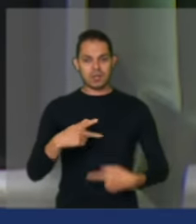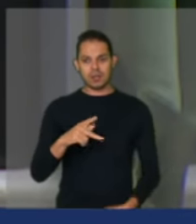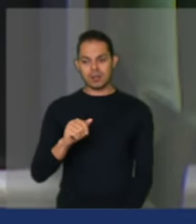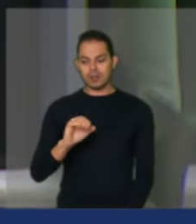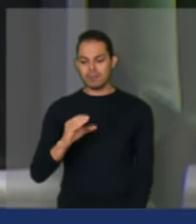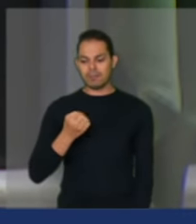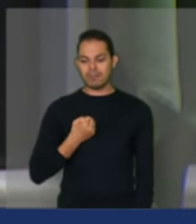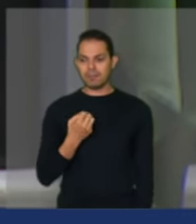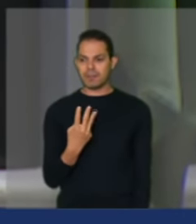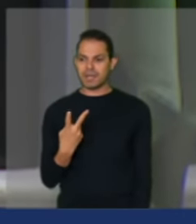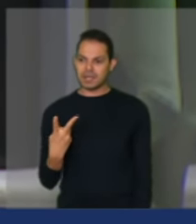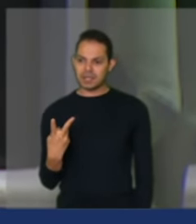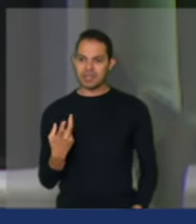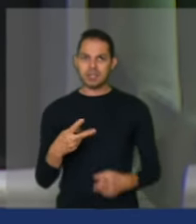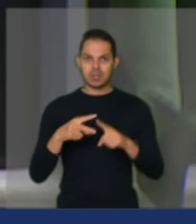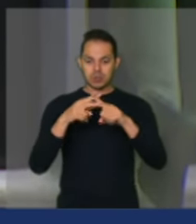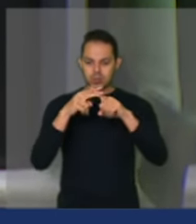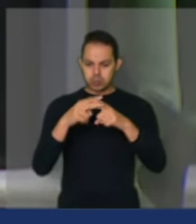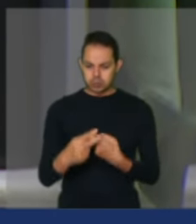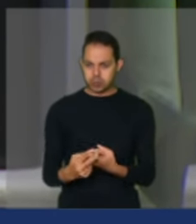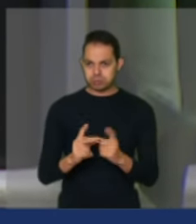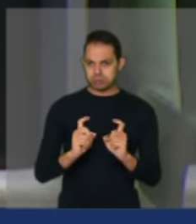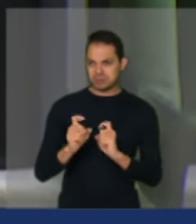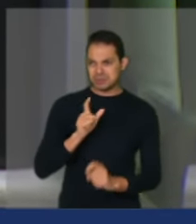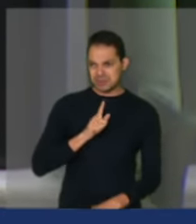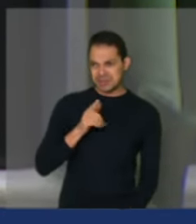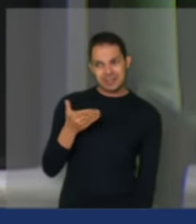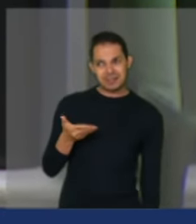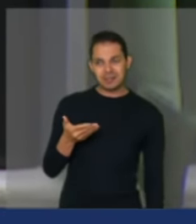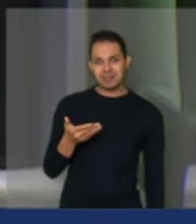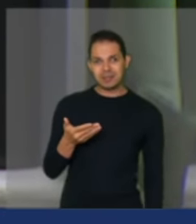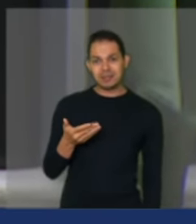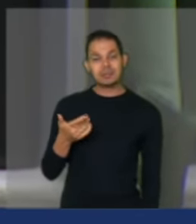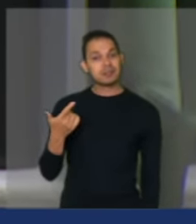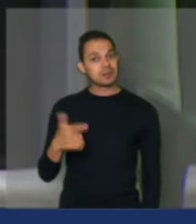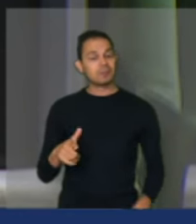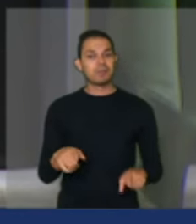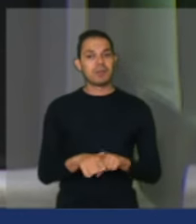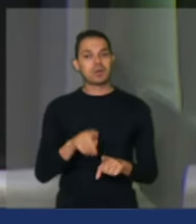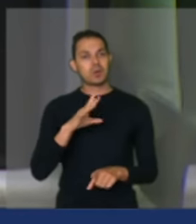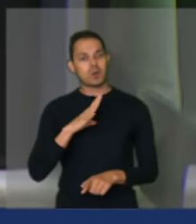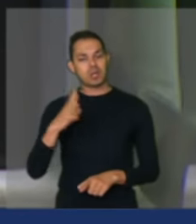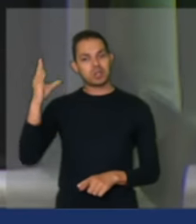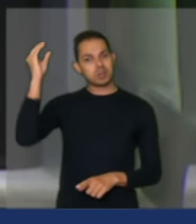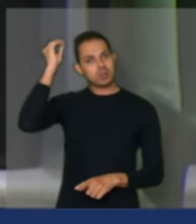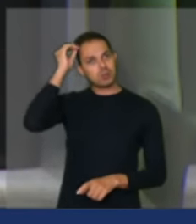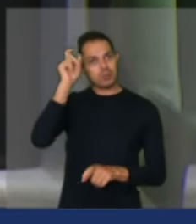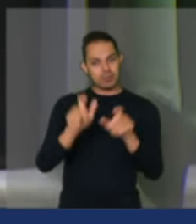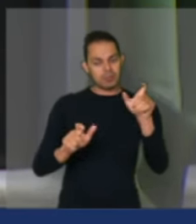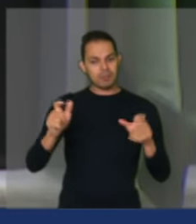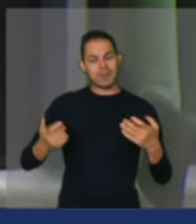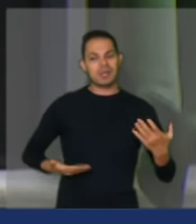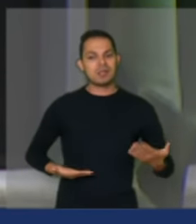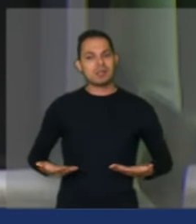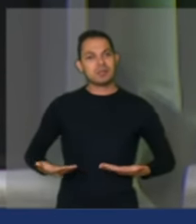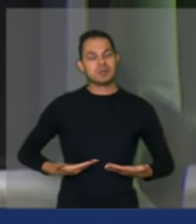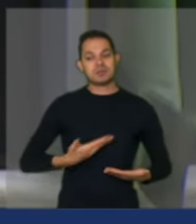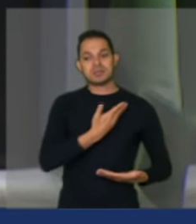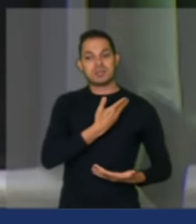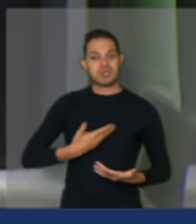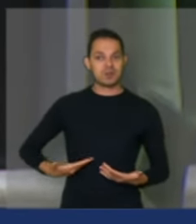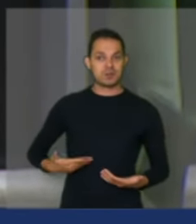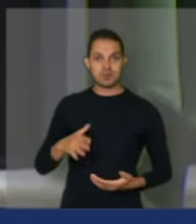32 da deforma administrativa? Será que ele tem coragem de culpar os servidores e o serviço público brasileiro